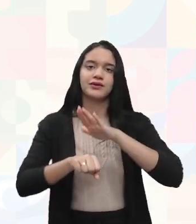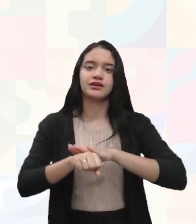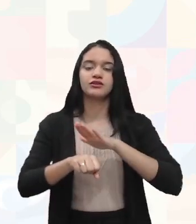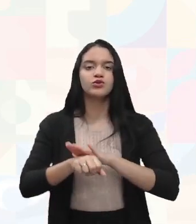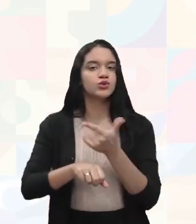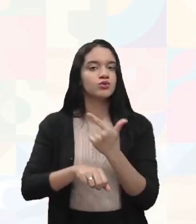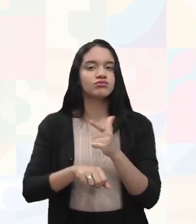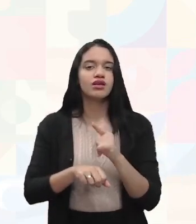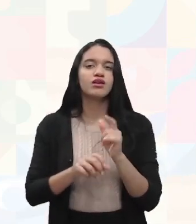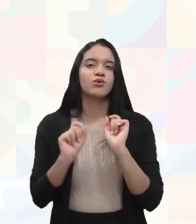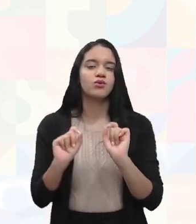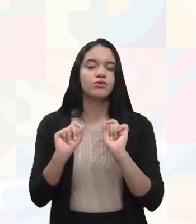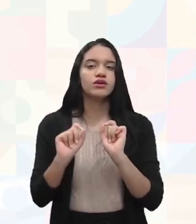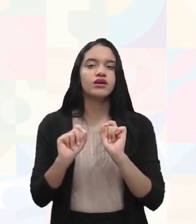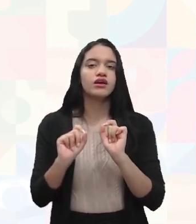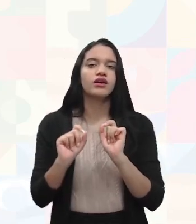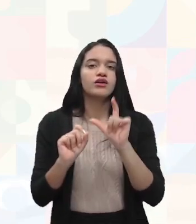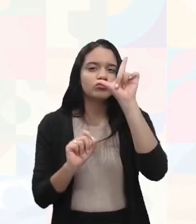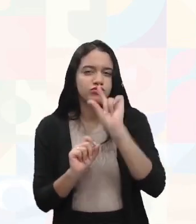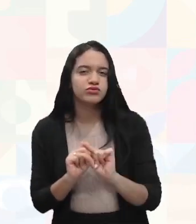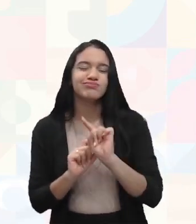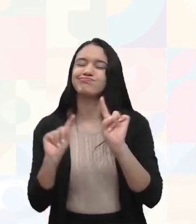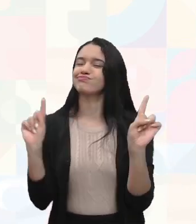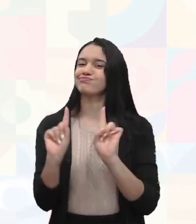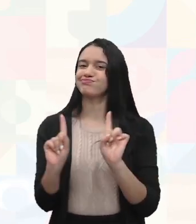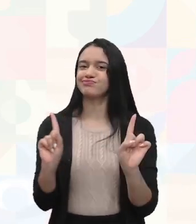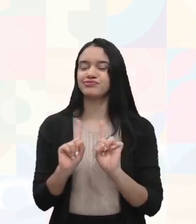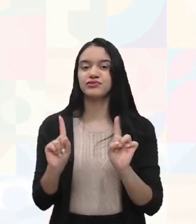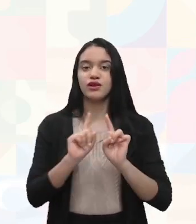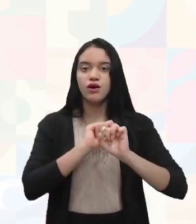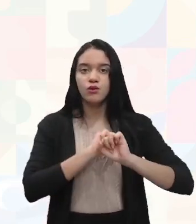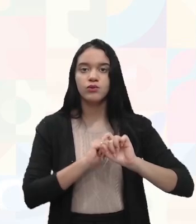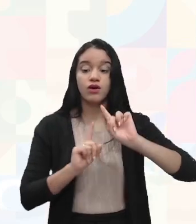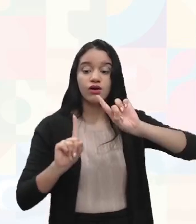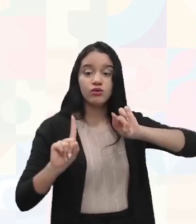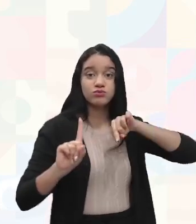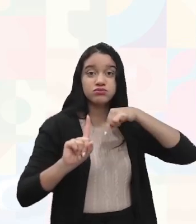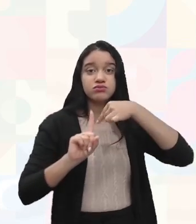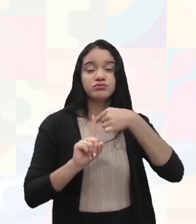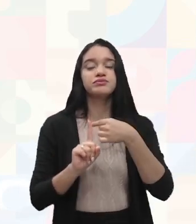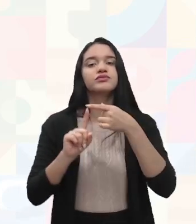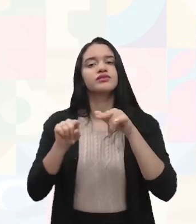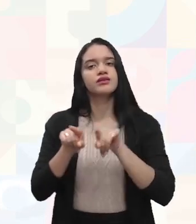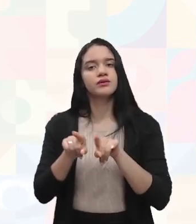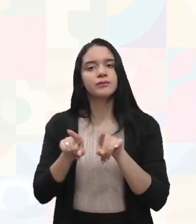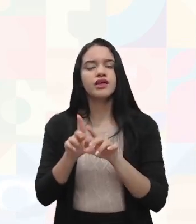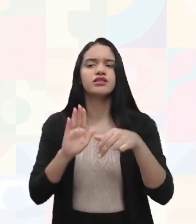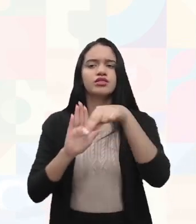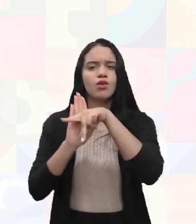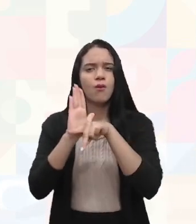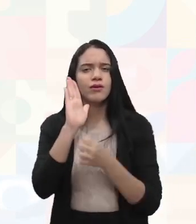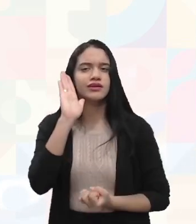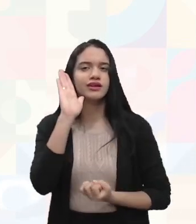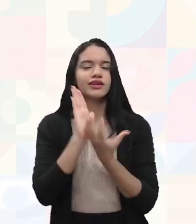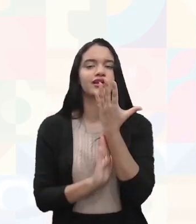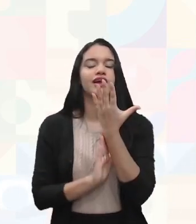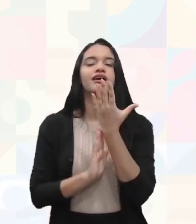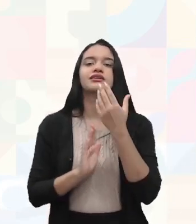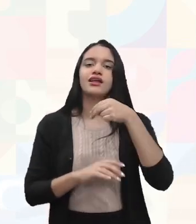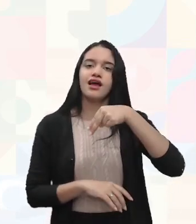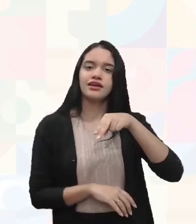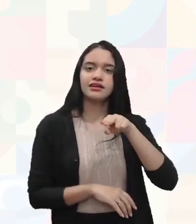não tem, assim, baixado com frequência, mesmo diante de todas as melhorias de normas que foram criadas, né, como a